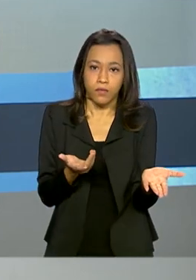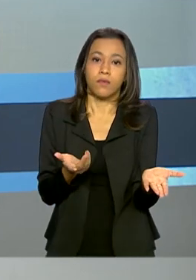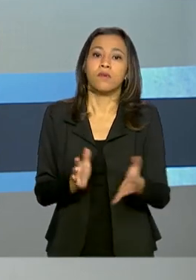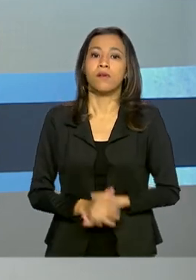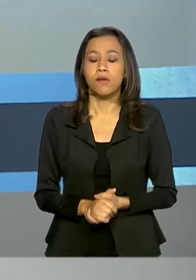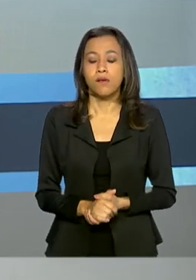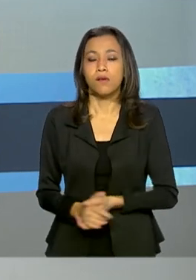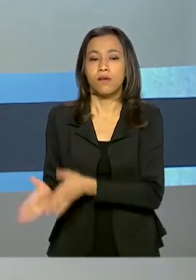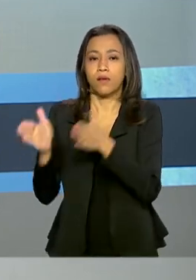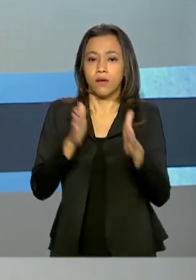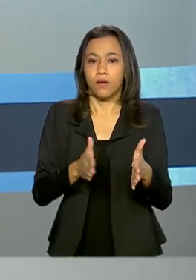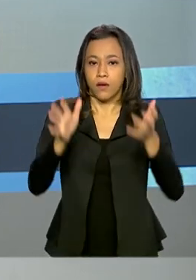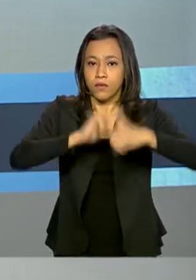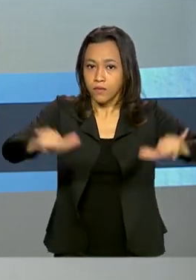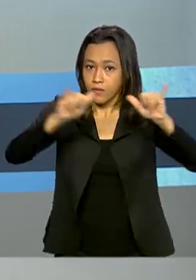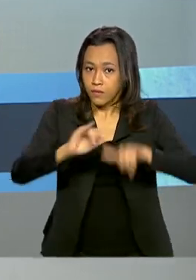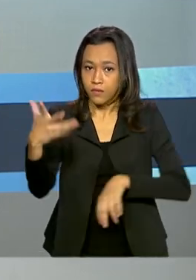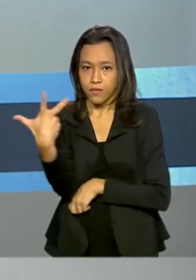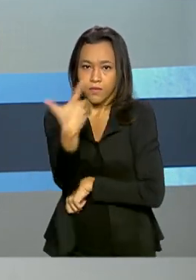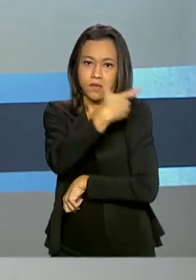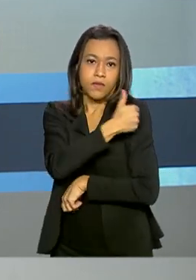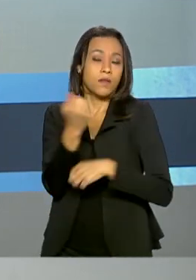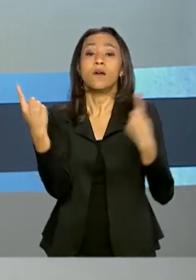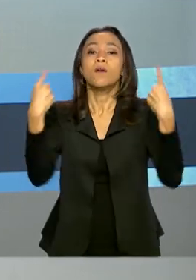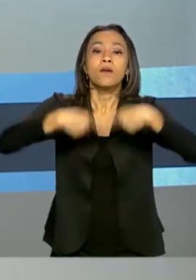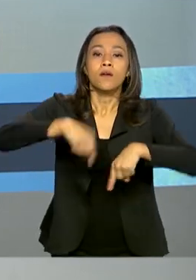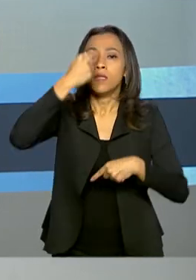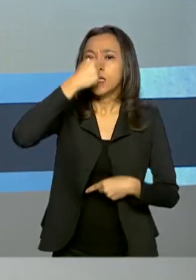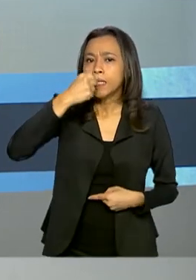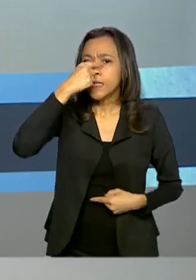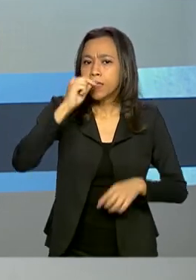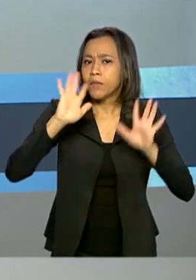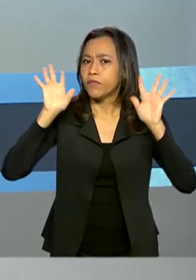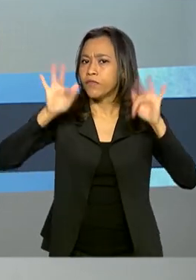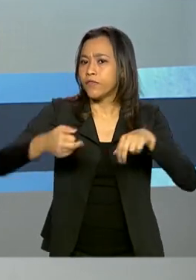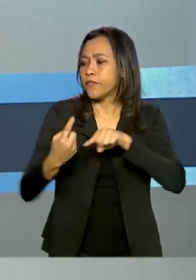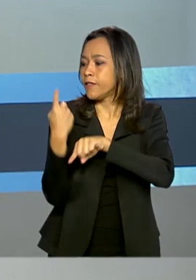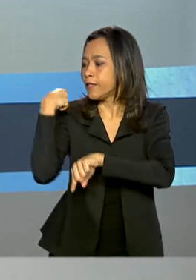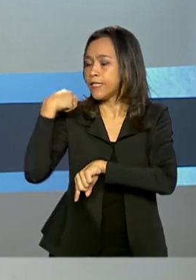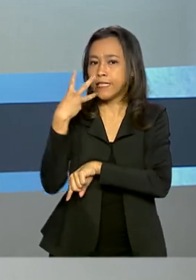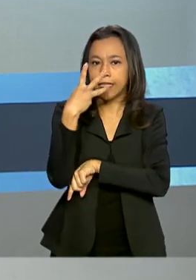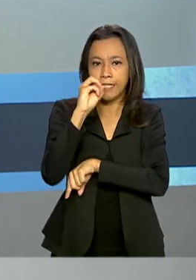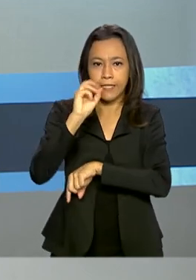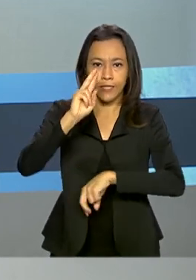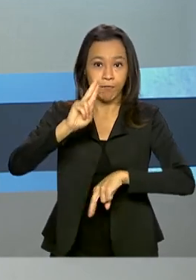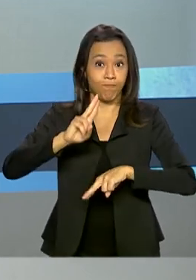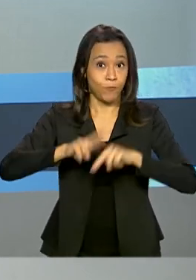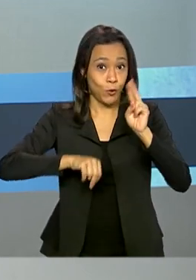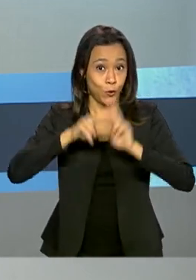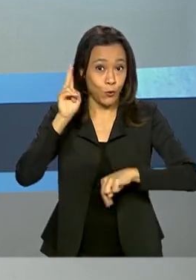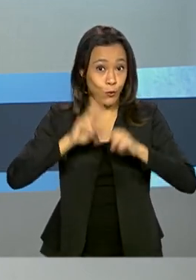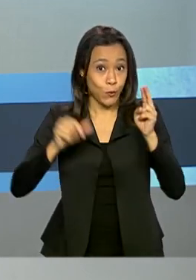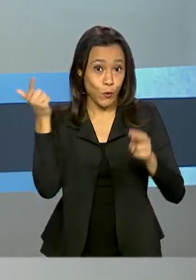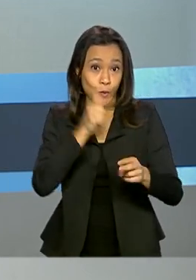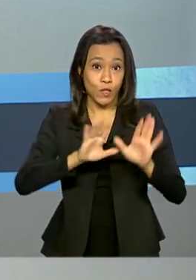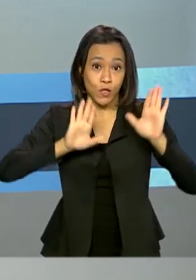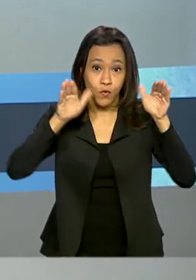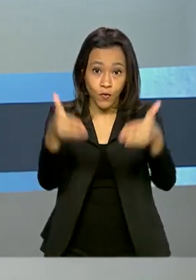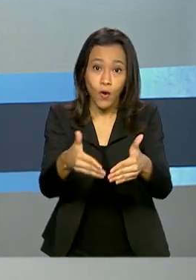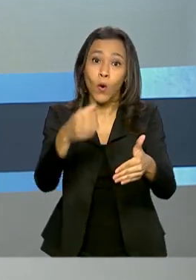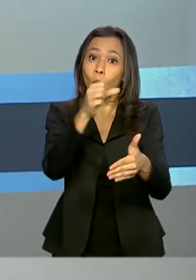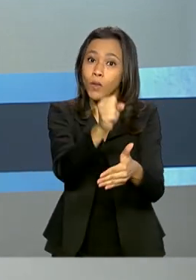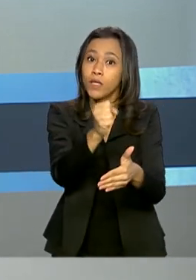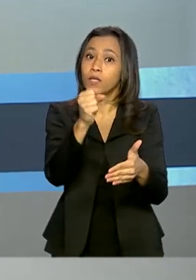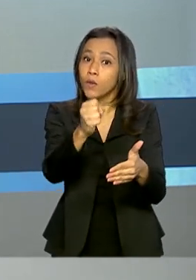A campanha nacional de vacinação contra a gripe, que terminou no dia 30 de junho, alcançou 88,8